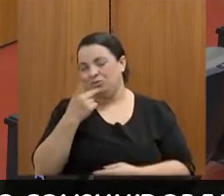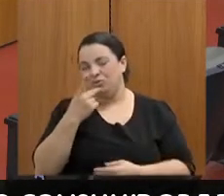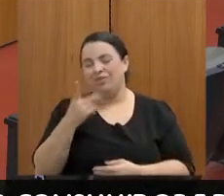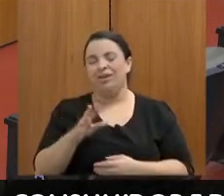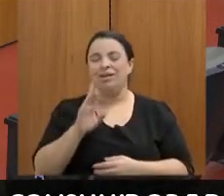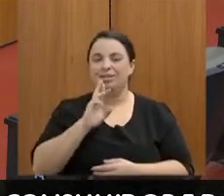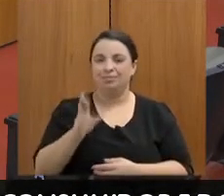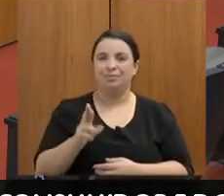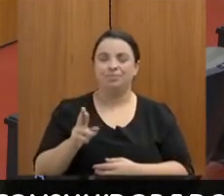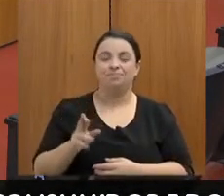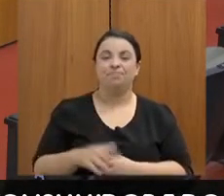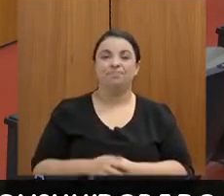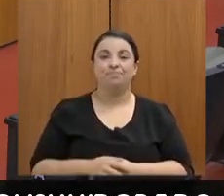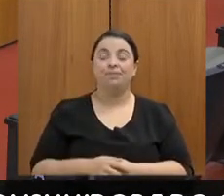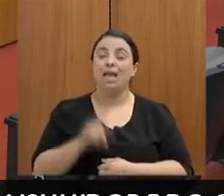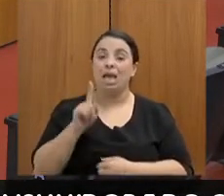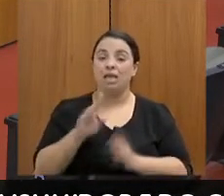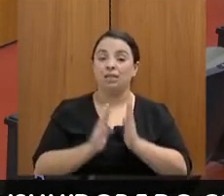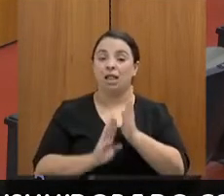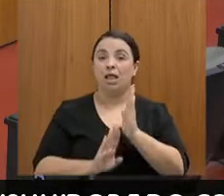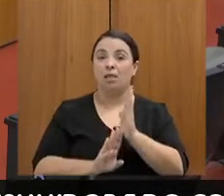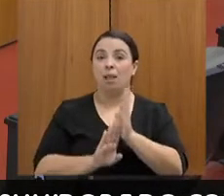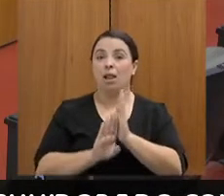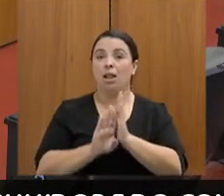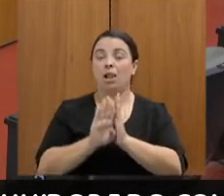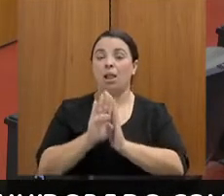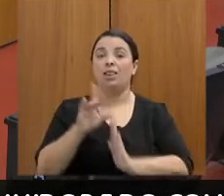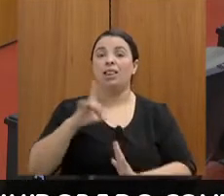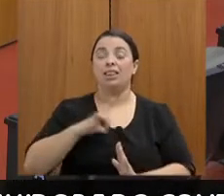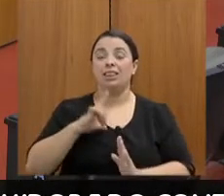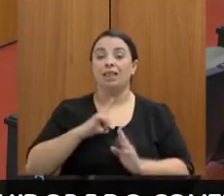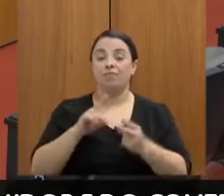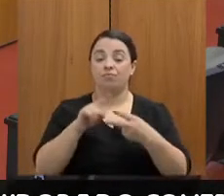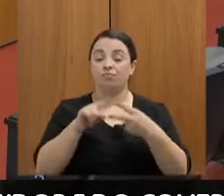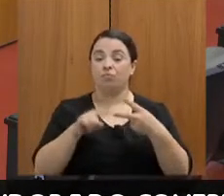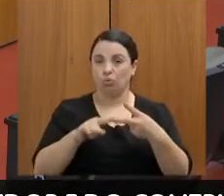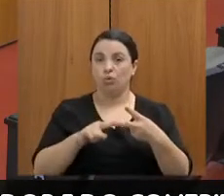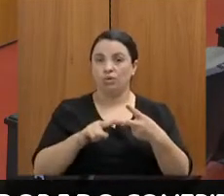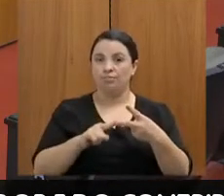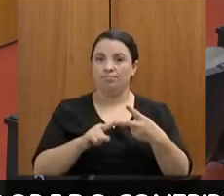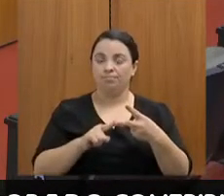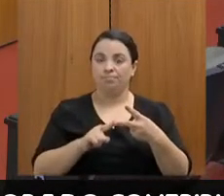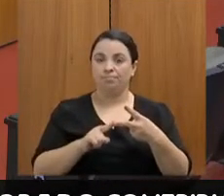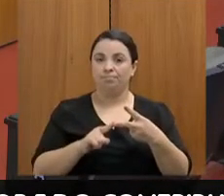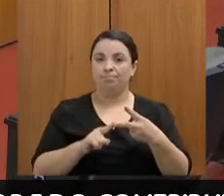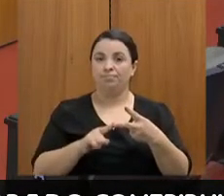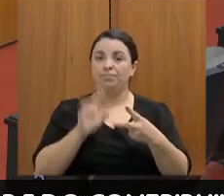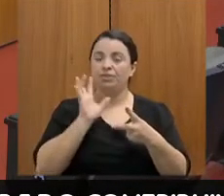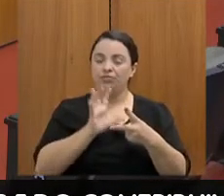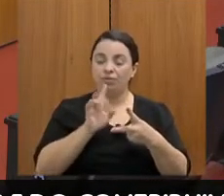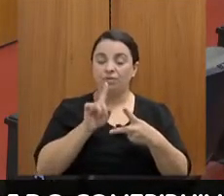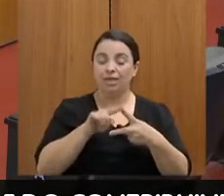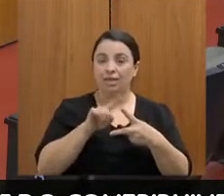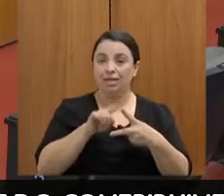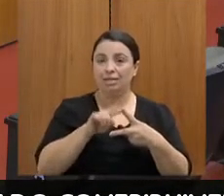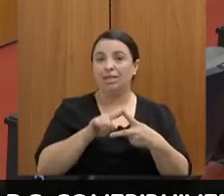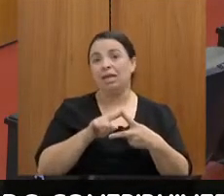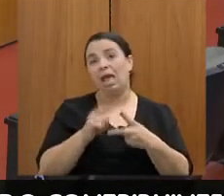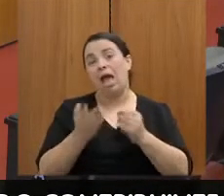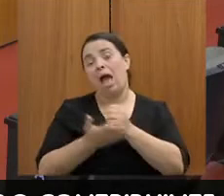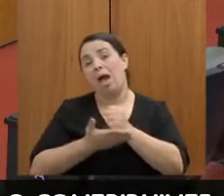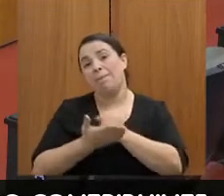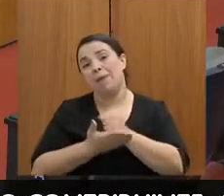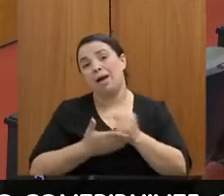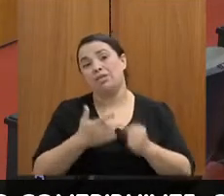crescimento, nós tivemos duas motivações. A primeira é a depressão da base de 2020. Em função da pandemia, o Estado perdeu de